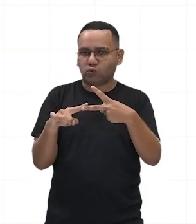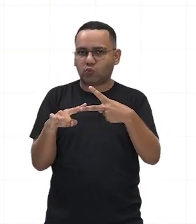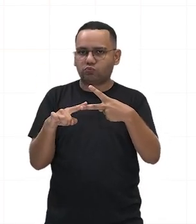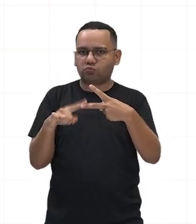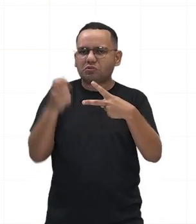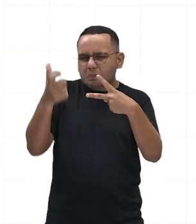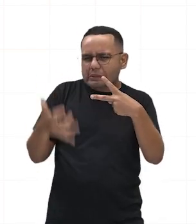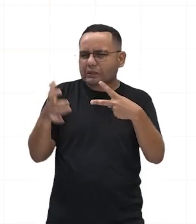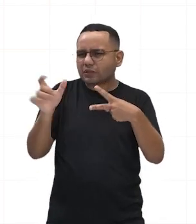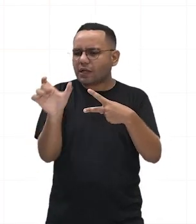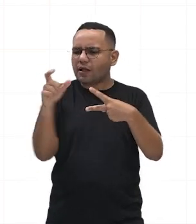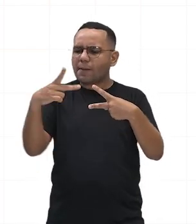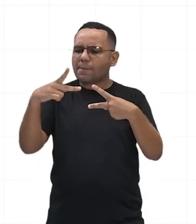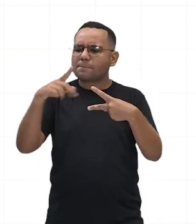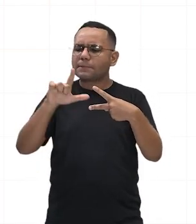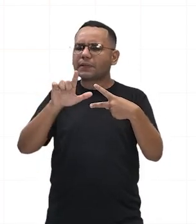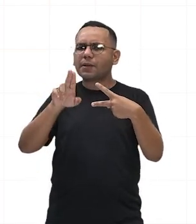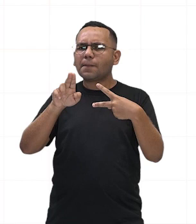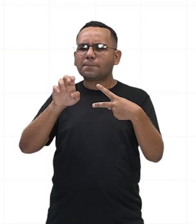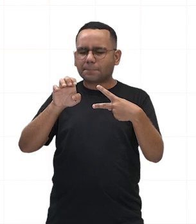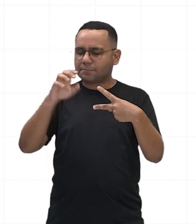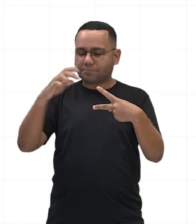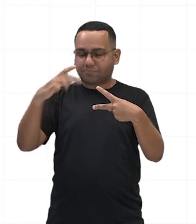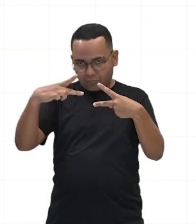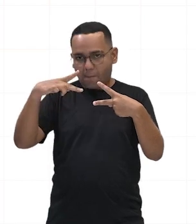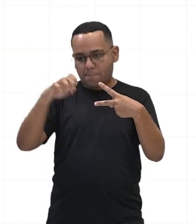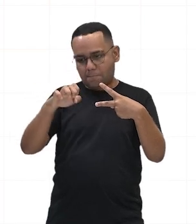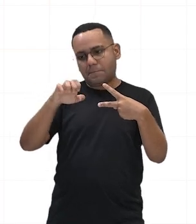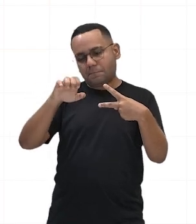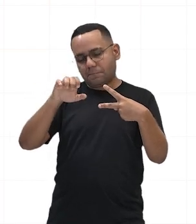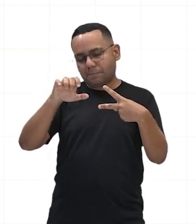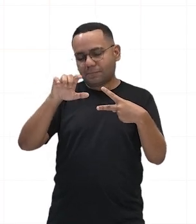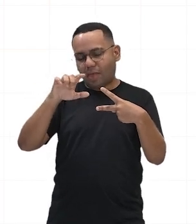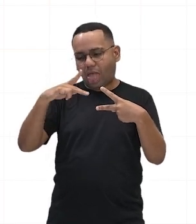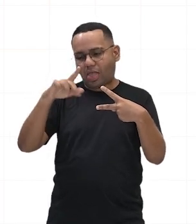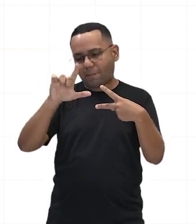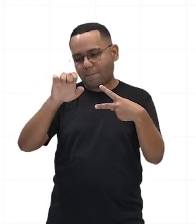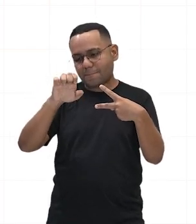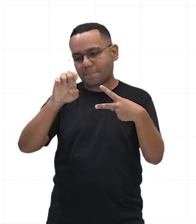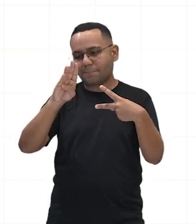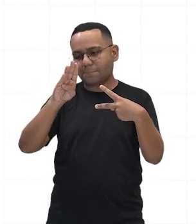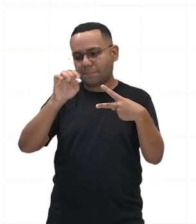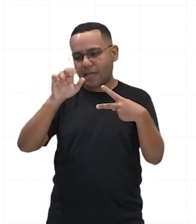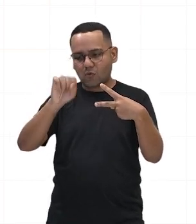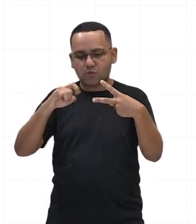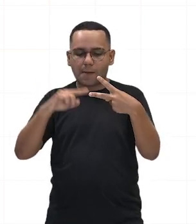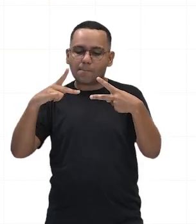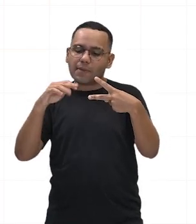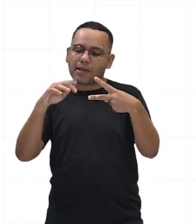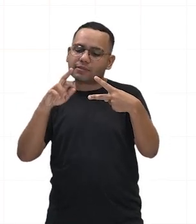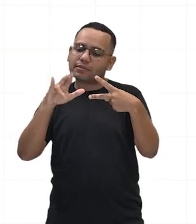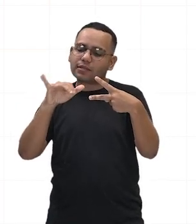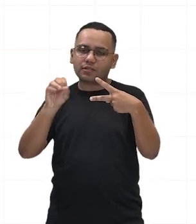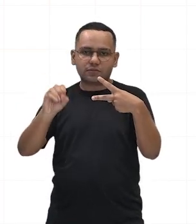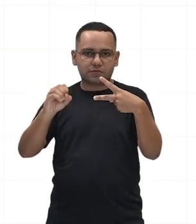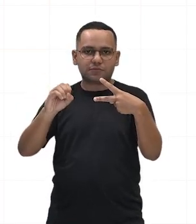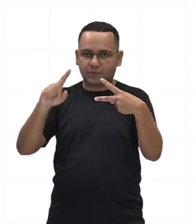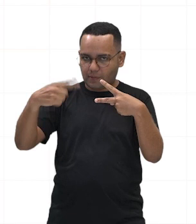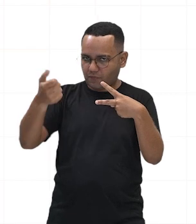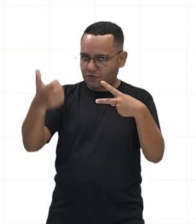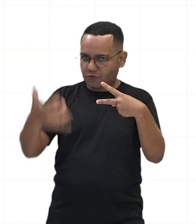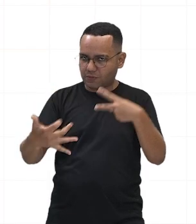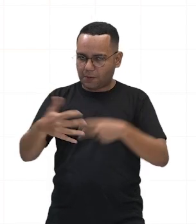os plebeus? Vão anotando aí que nós vamos... No decorrer da aula, gente vai apresentar tudo isso aí. Vamos lá, então?